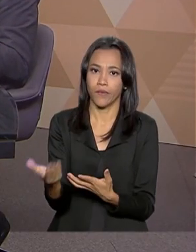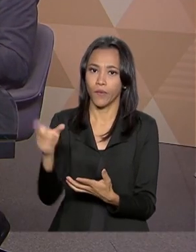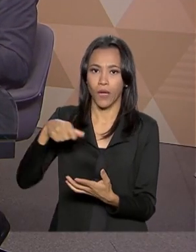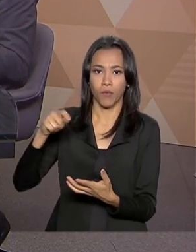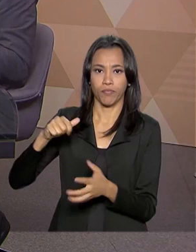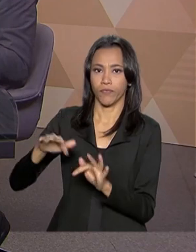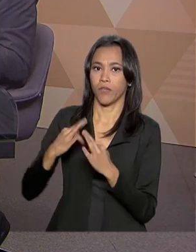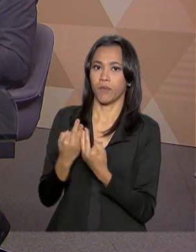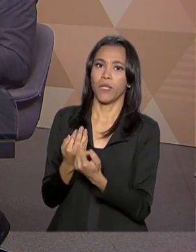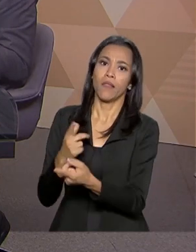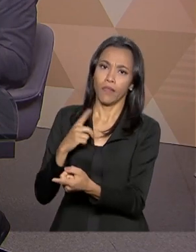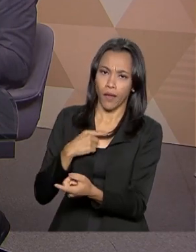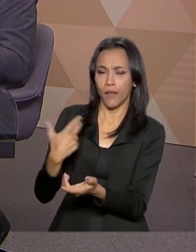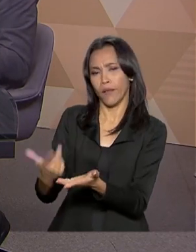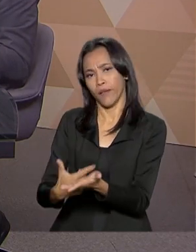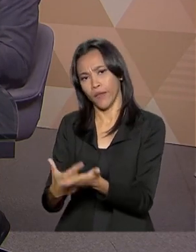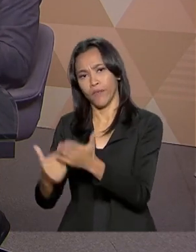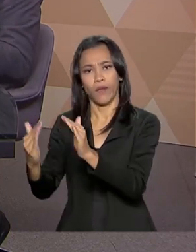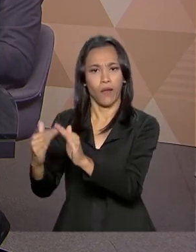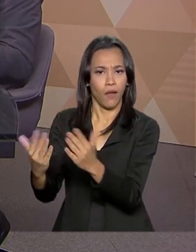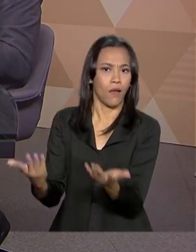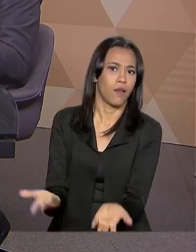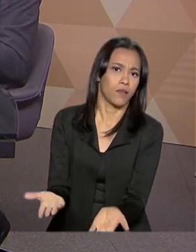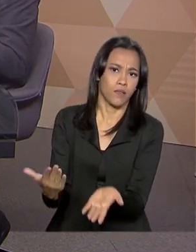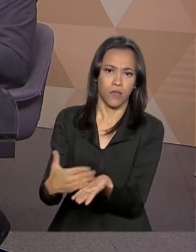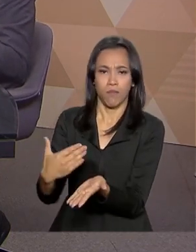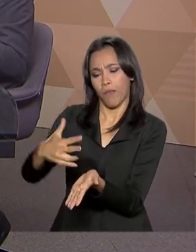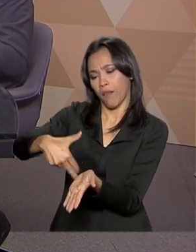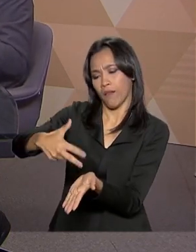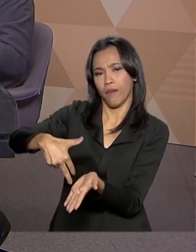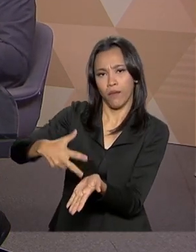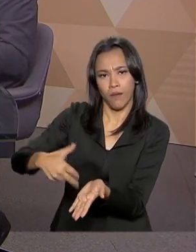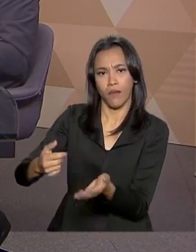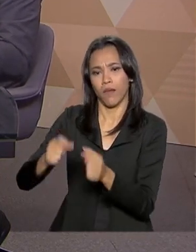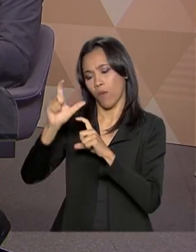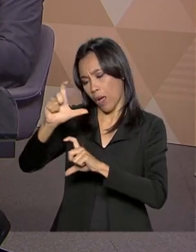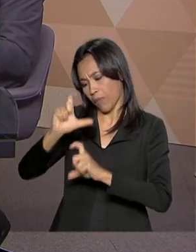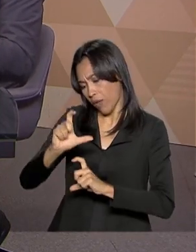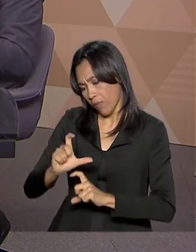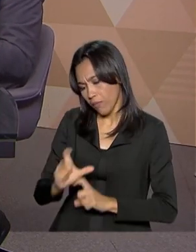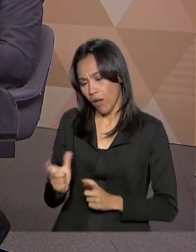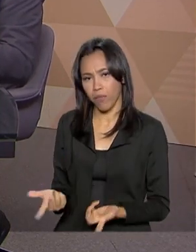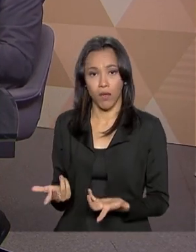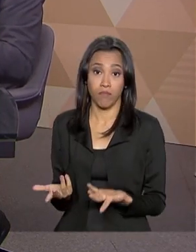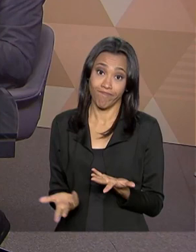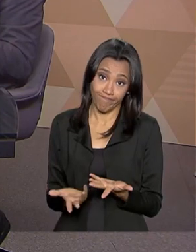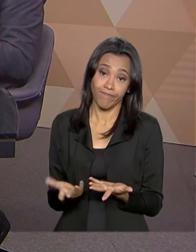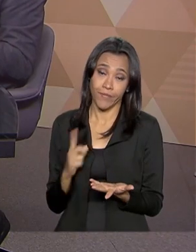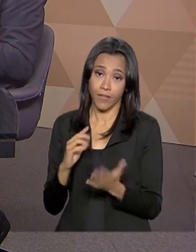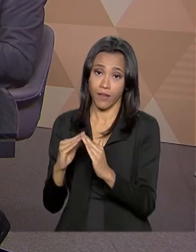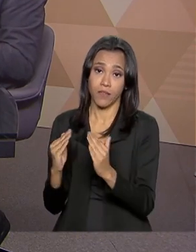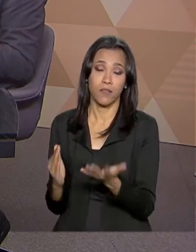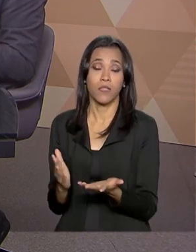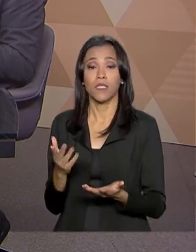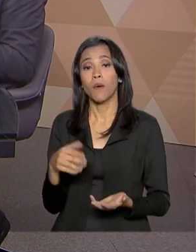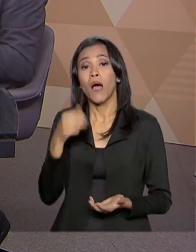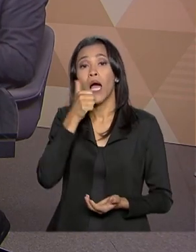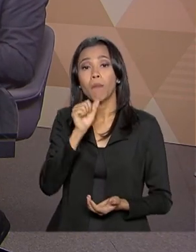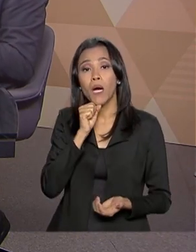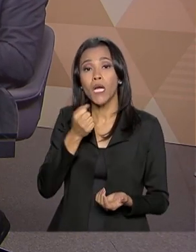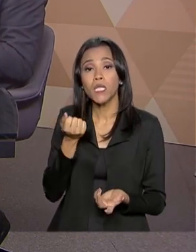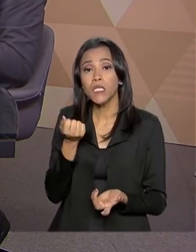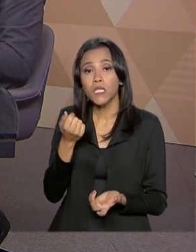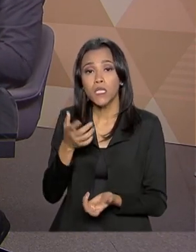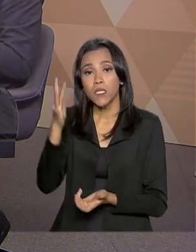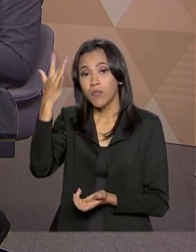algum tipo de literatura em casa, ou livro, ou revista em quadrinhos. Então, a mãe também tem uma escolaridade